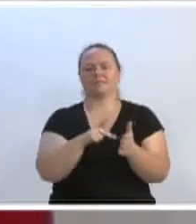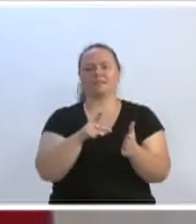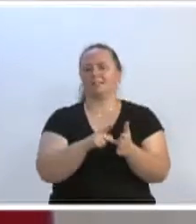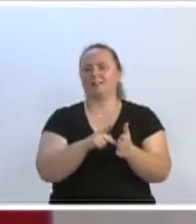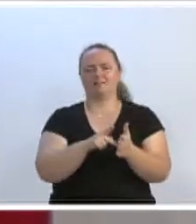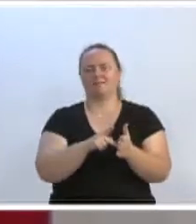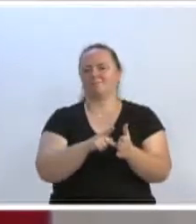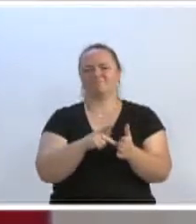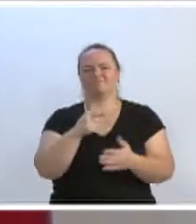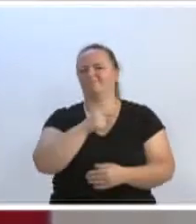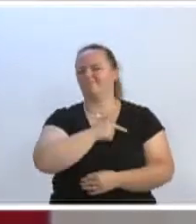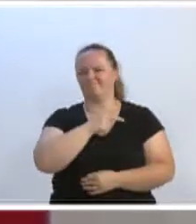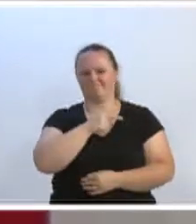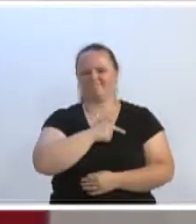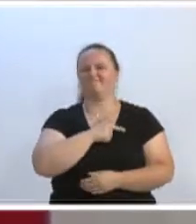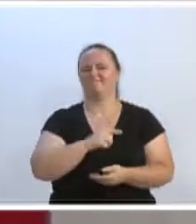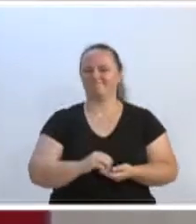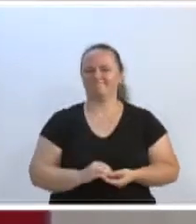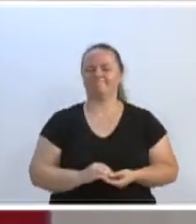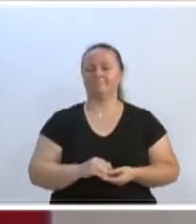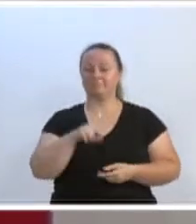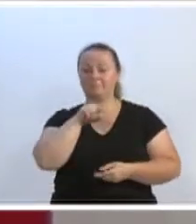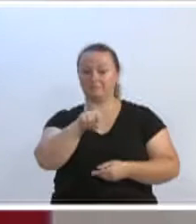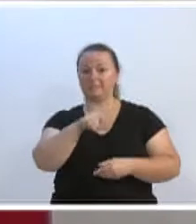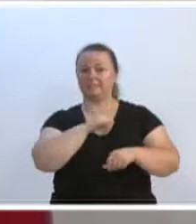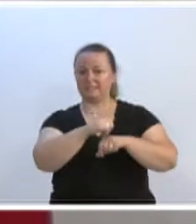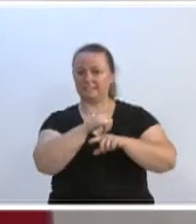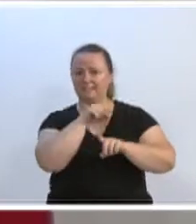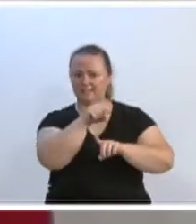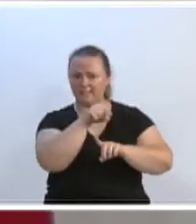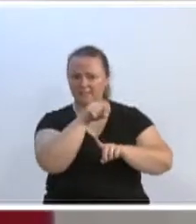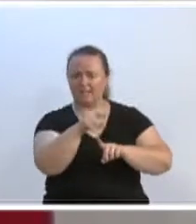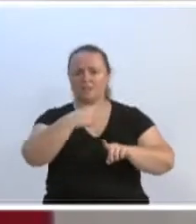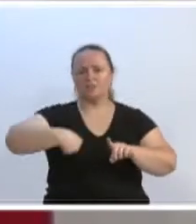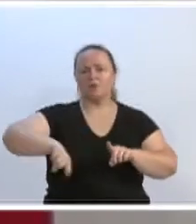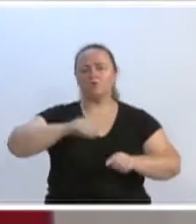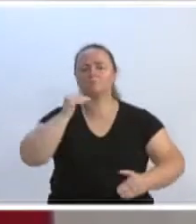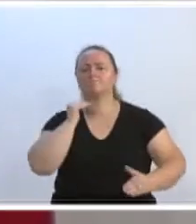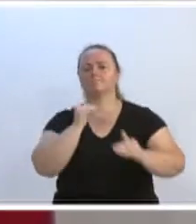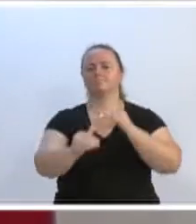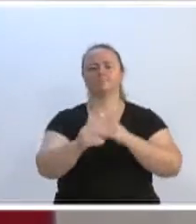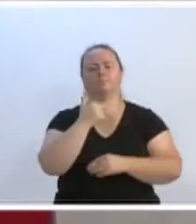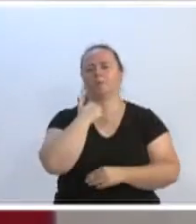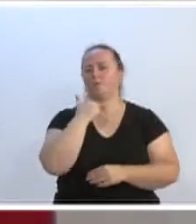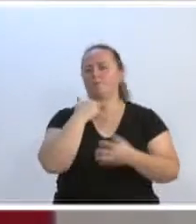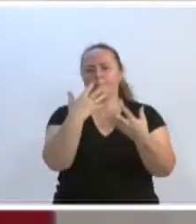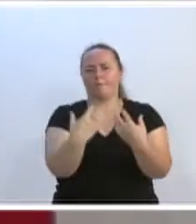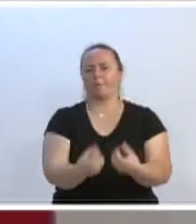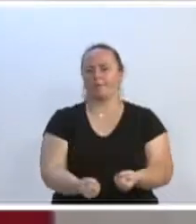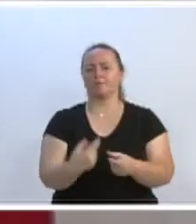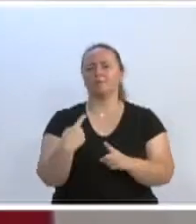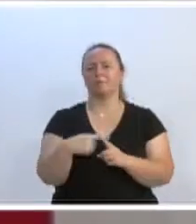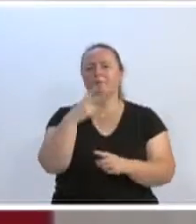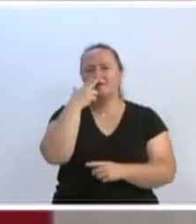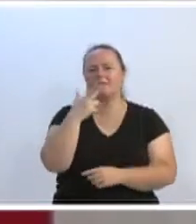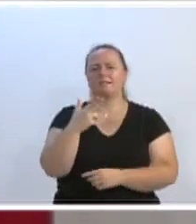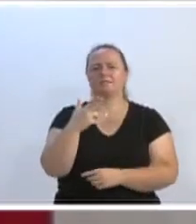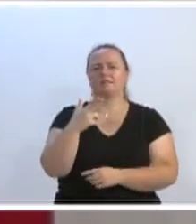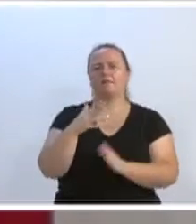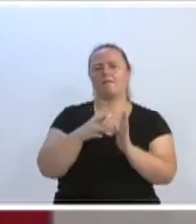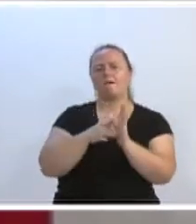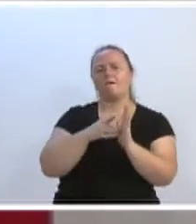desonesta. Eu acho que é esse método que é o método que nós temos que combater na política, esse método da velha política, da